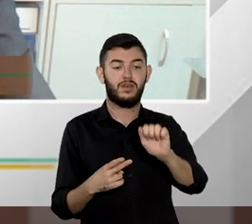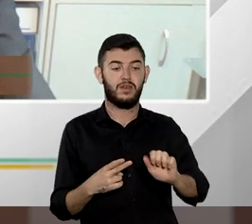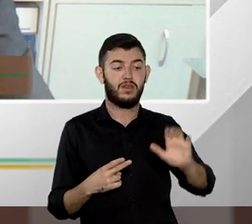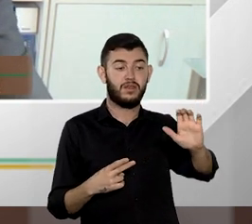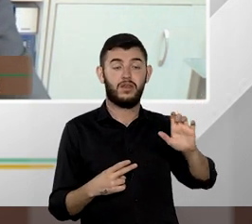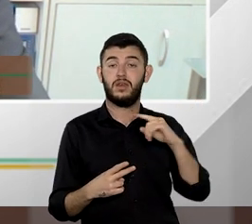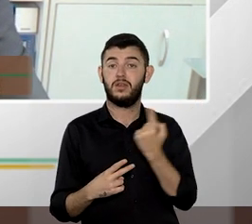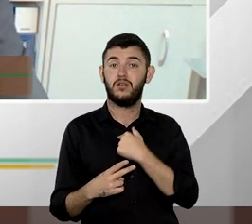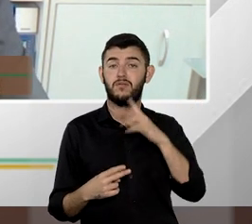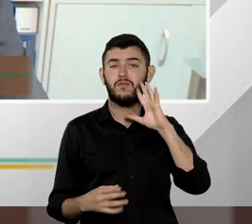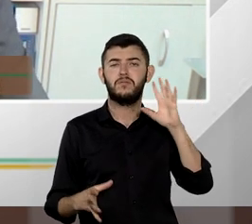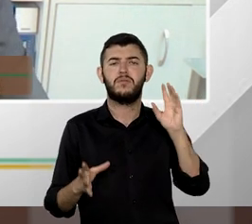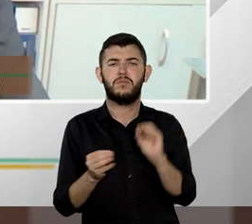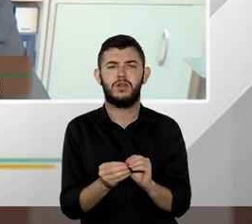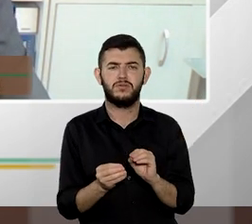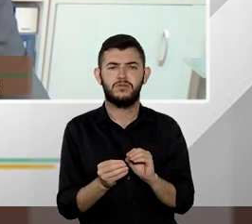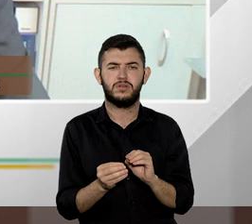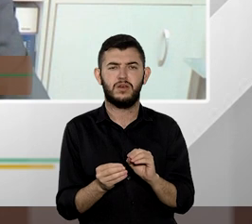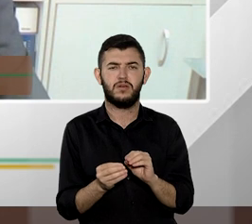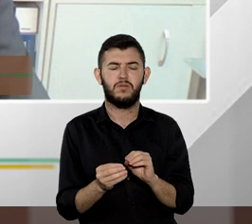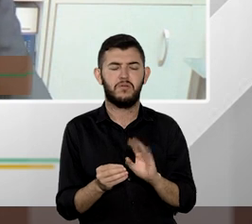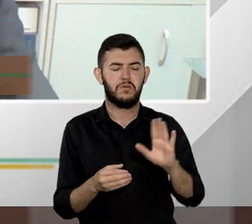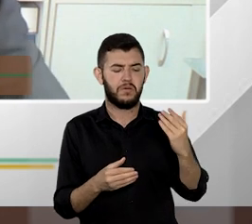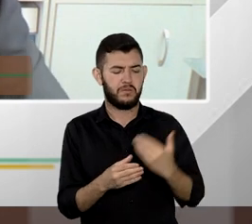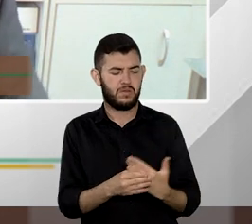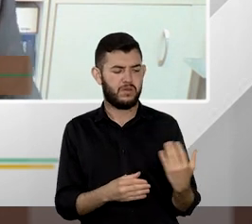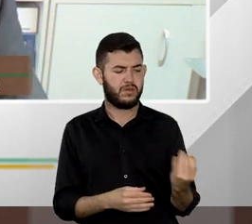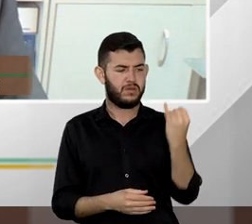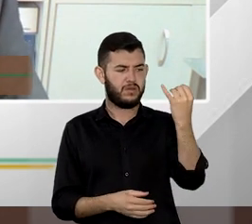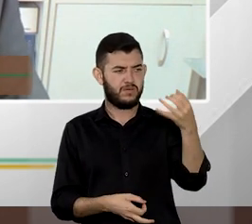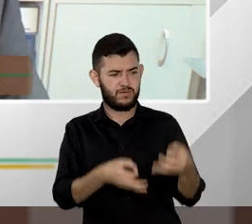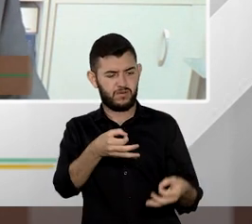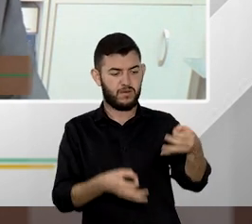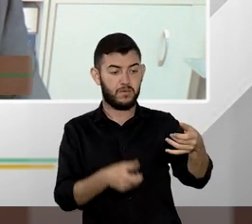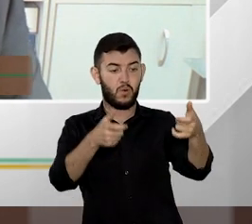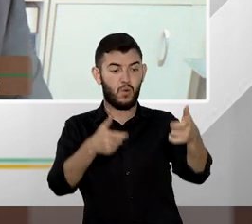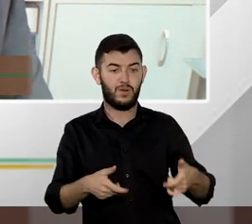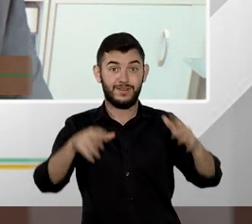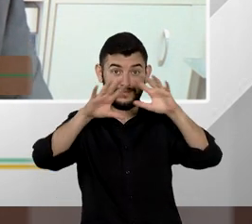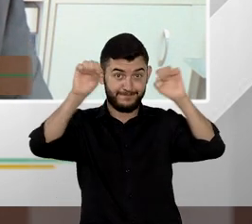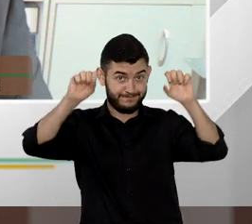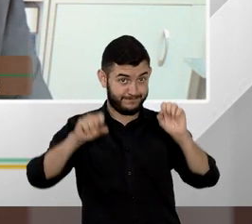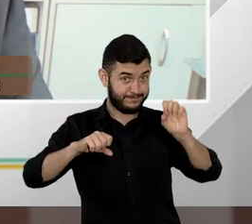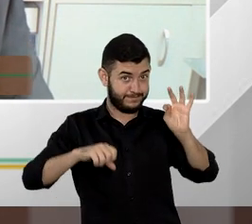gente vai ter uma presunção de relevância no Superior Tribunal de Justiça então